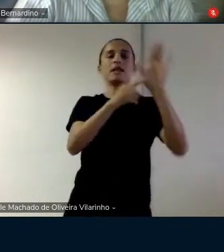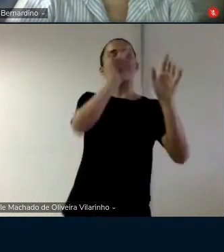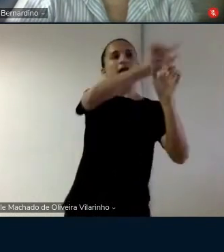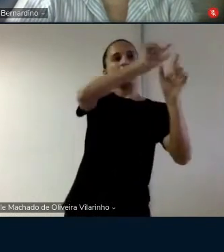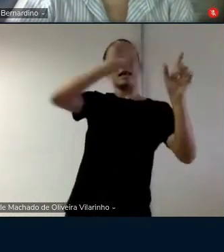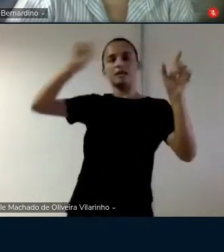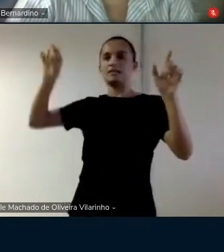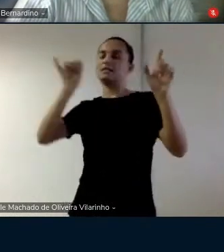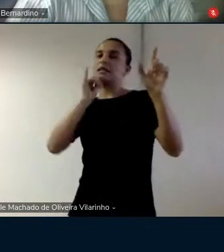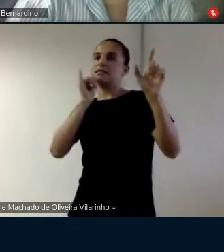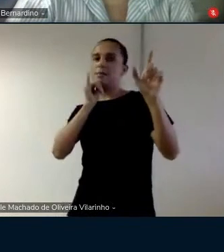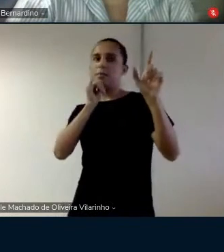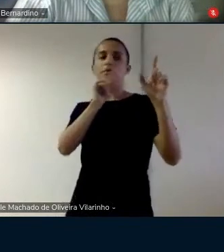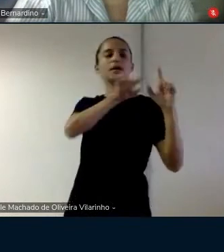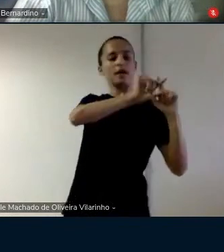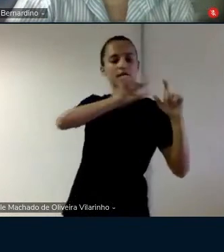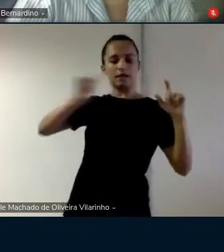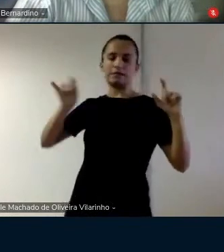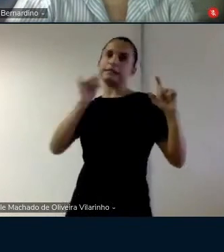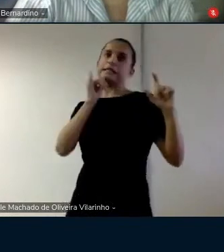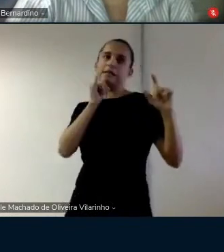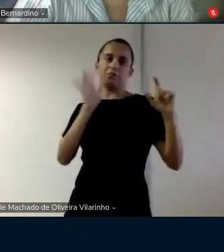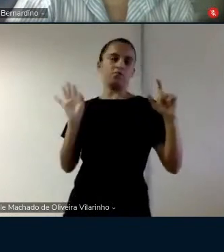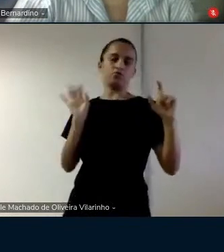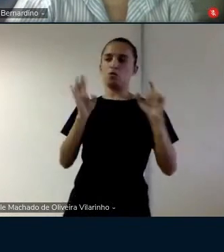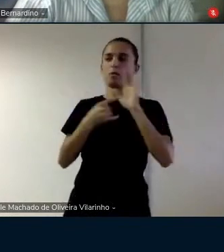depois são os exemplos do que você está falando